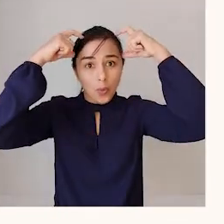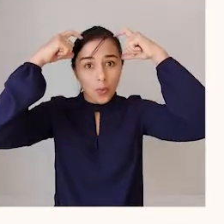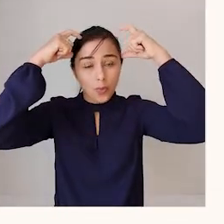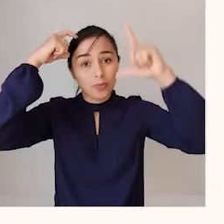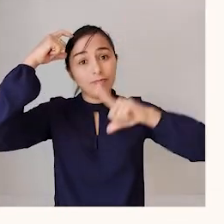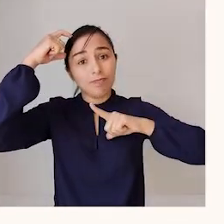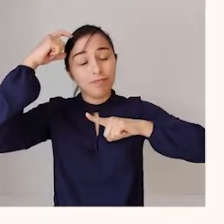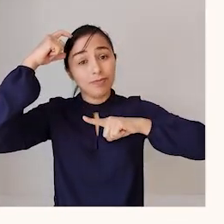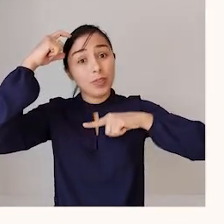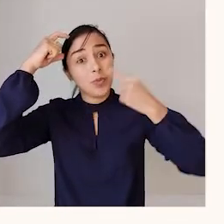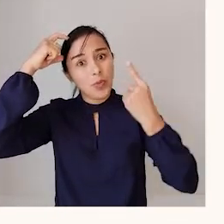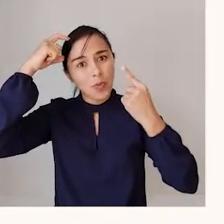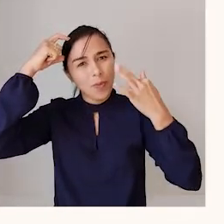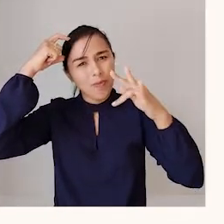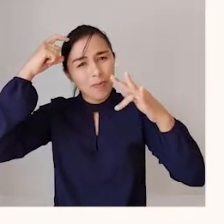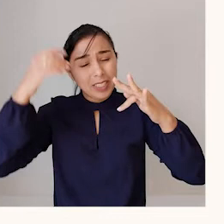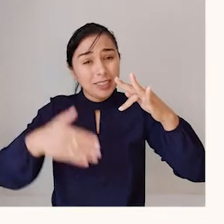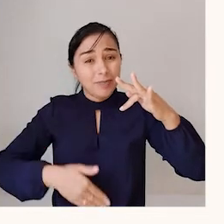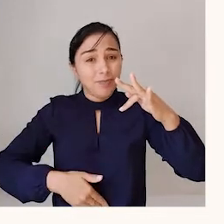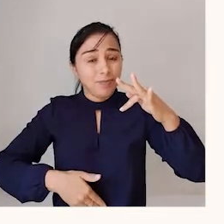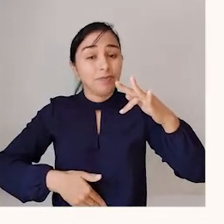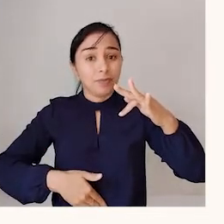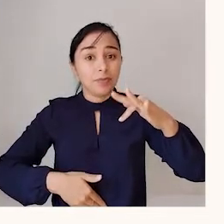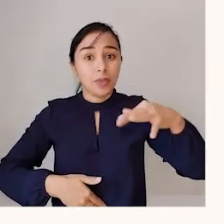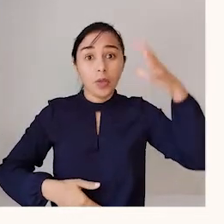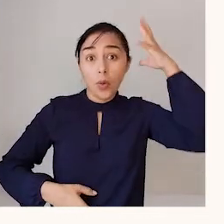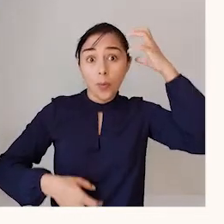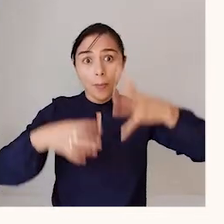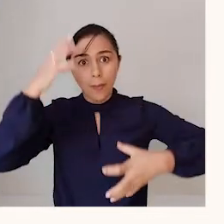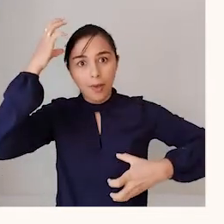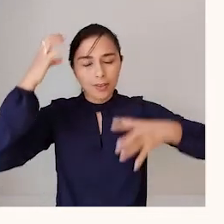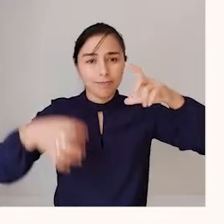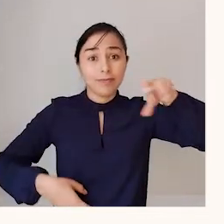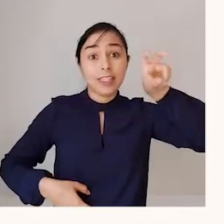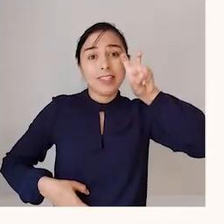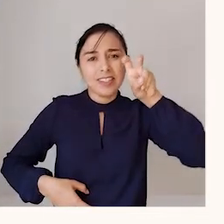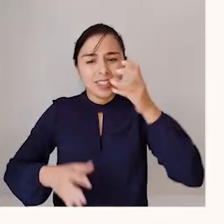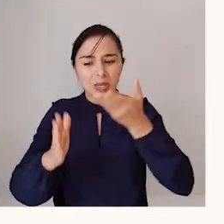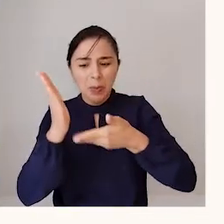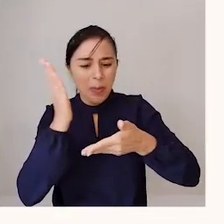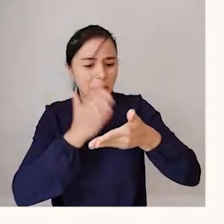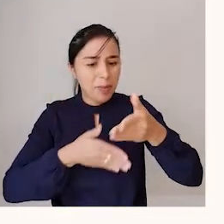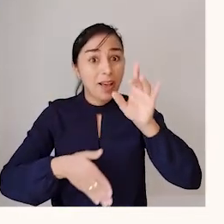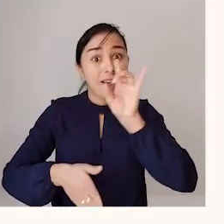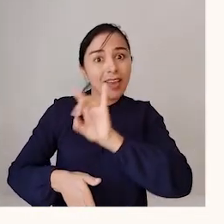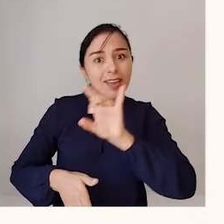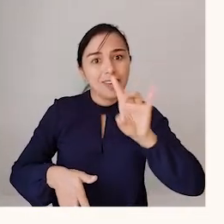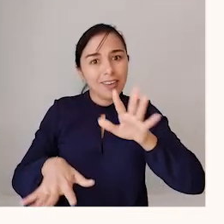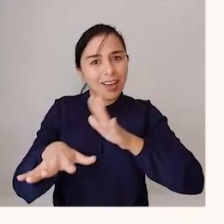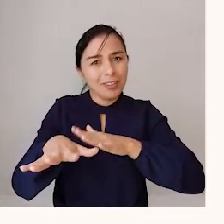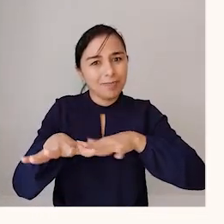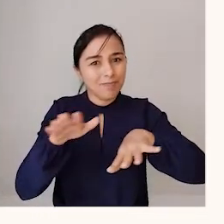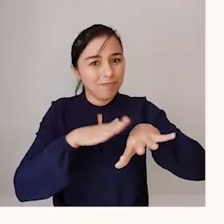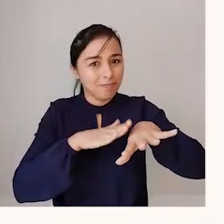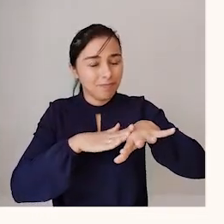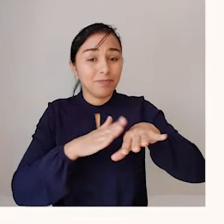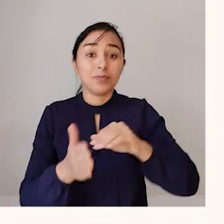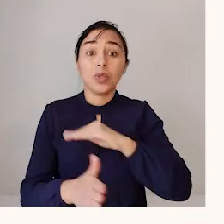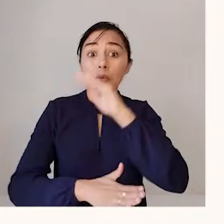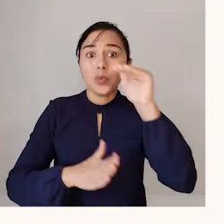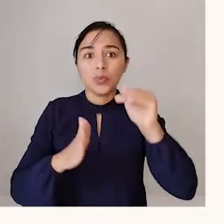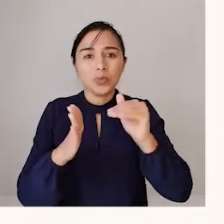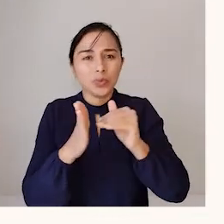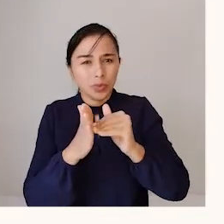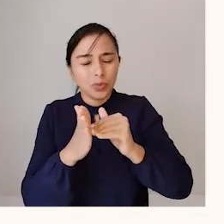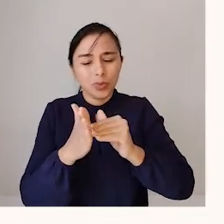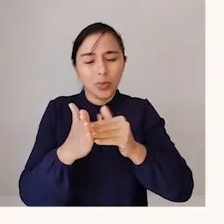O macaco Manoelão tem cinco cortes em cada mão. Todo corte ferido e machucado com um